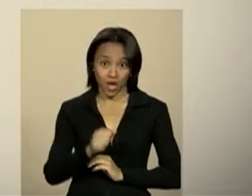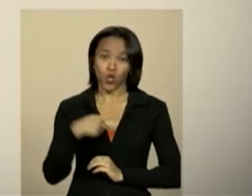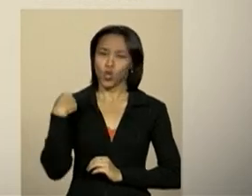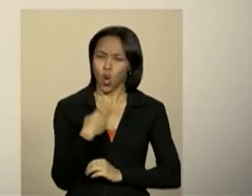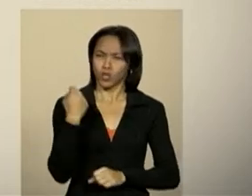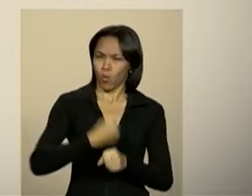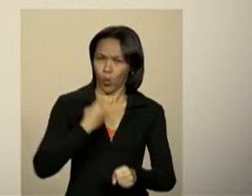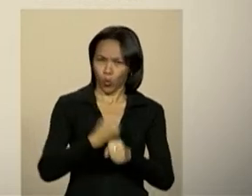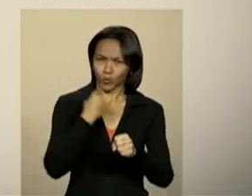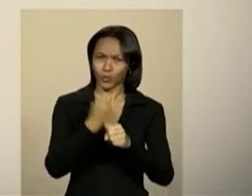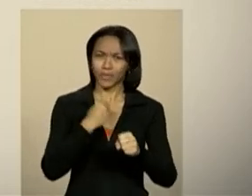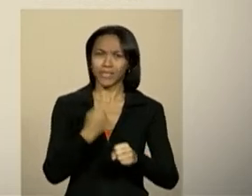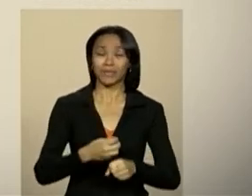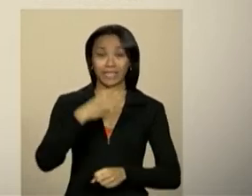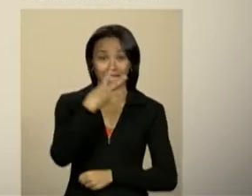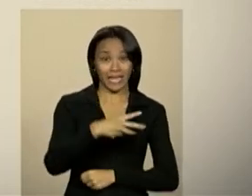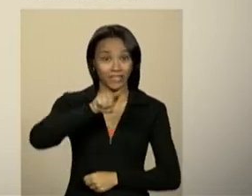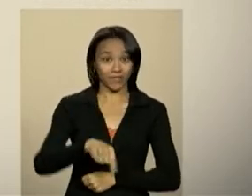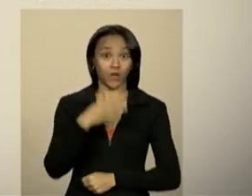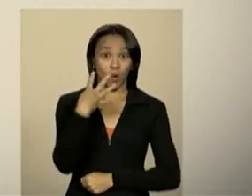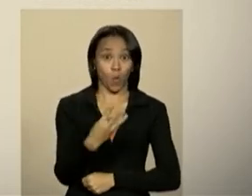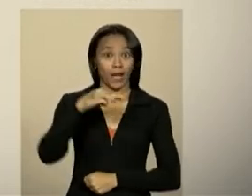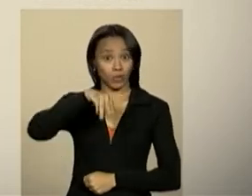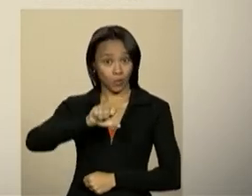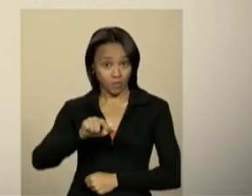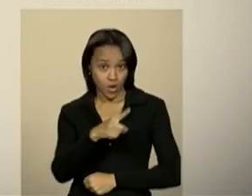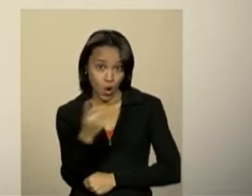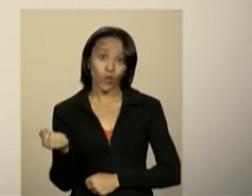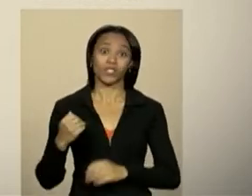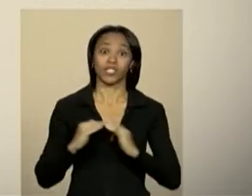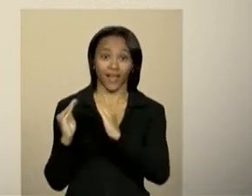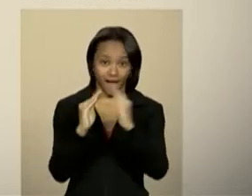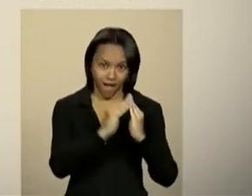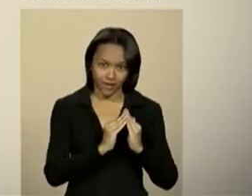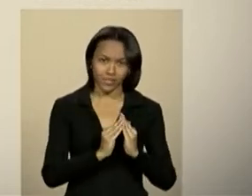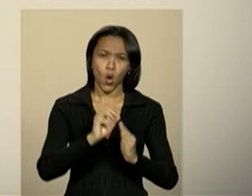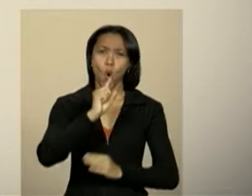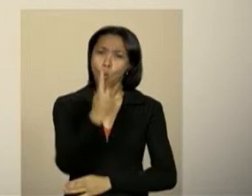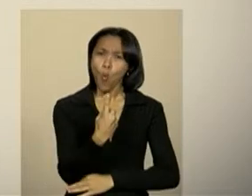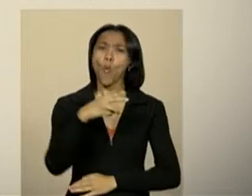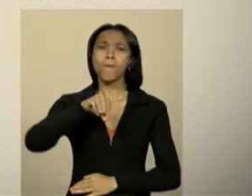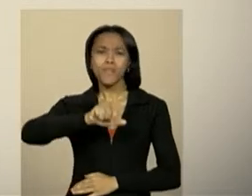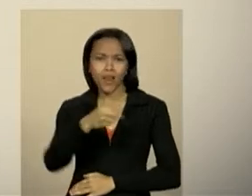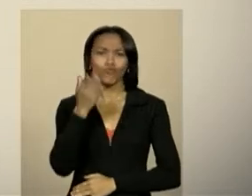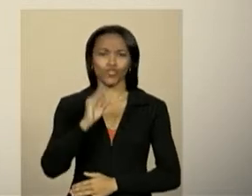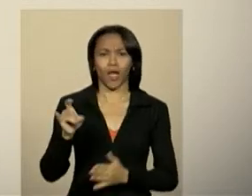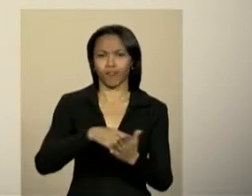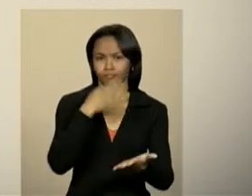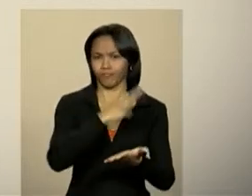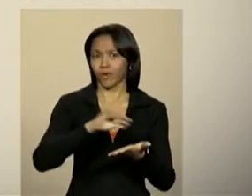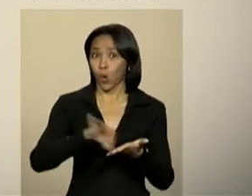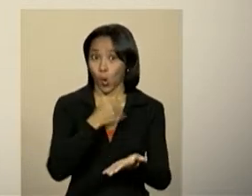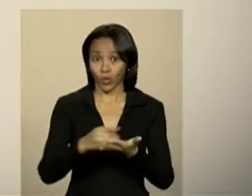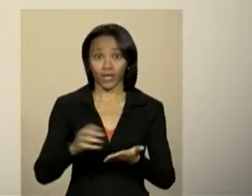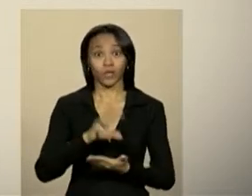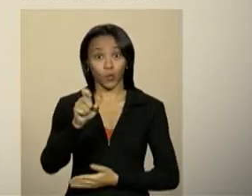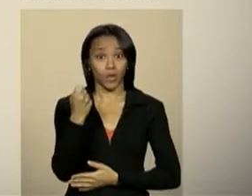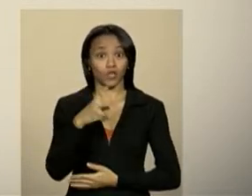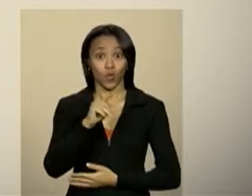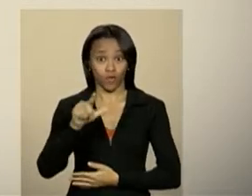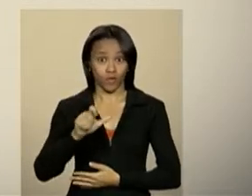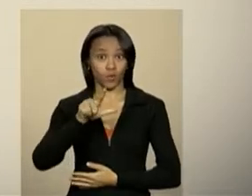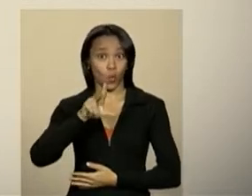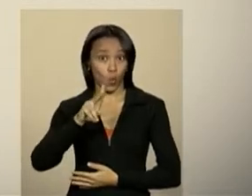construindo 3,4 milhões de moradias. Um milhão foram contratadas no governo do presidente